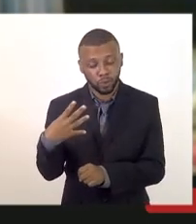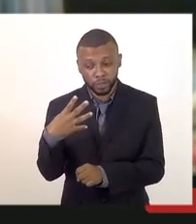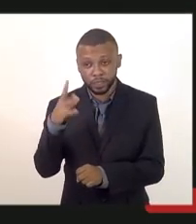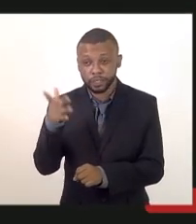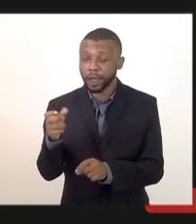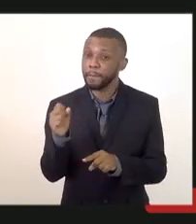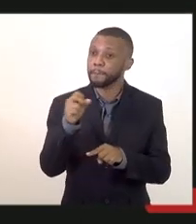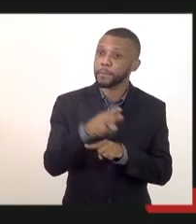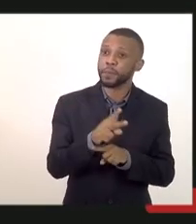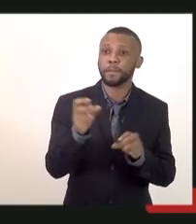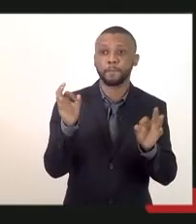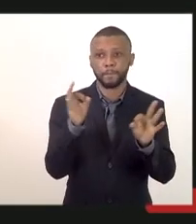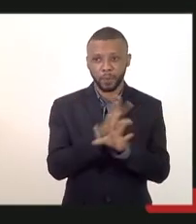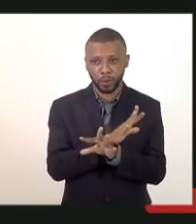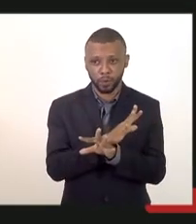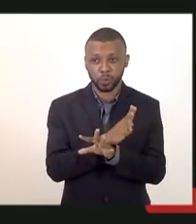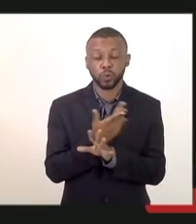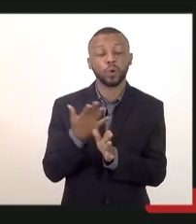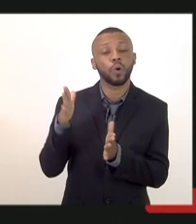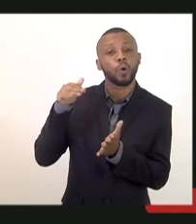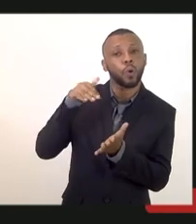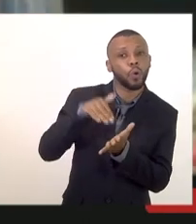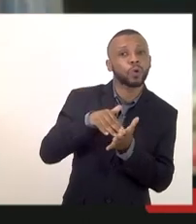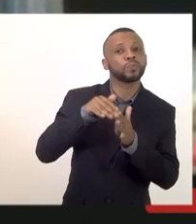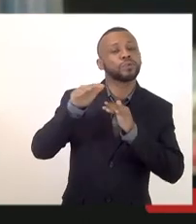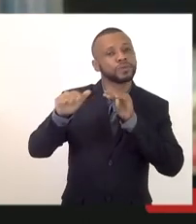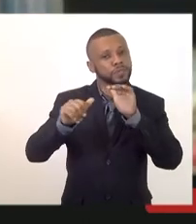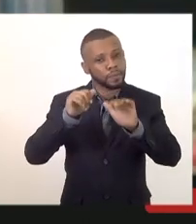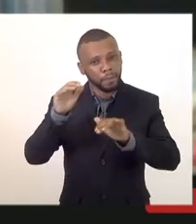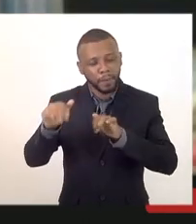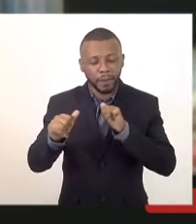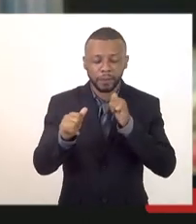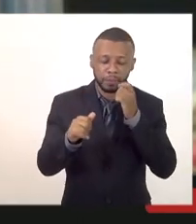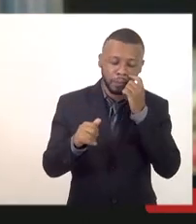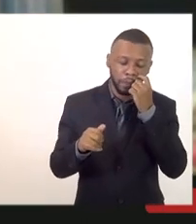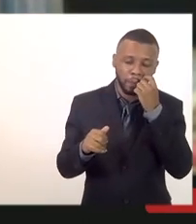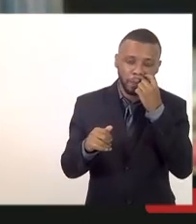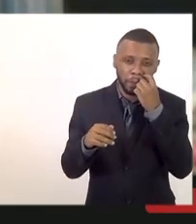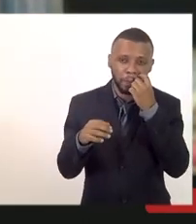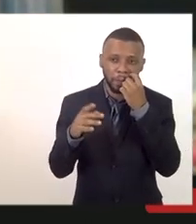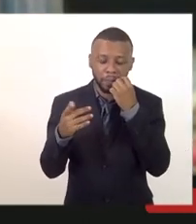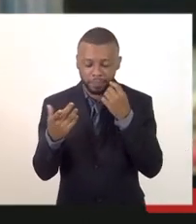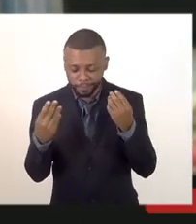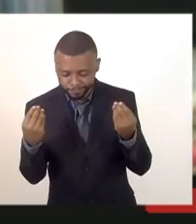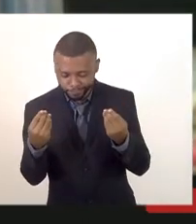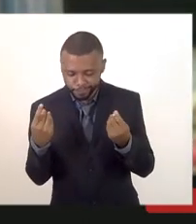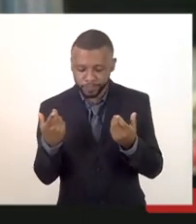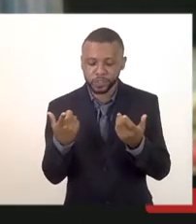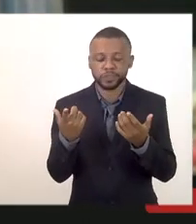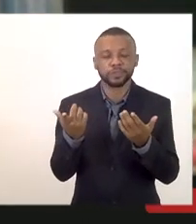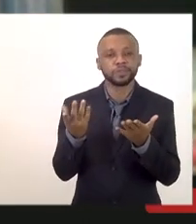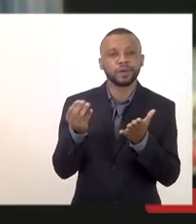a último chamamento que foi o chamamento